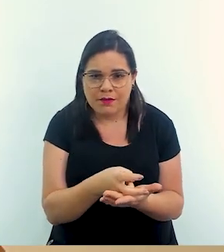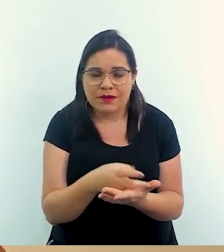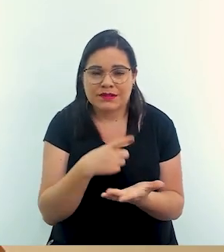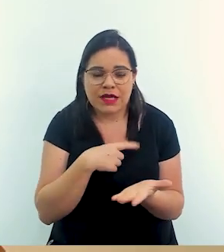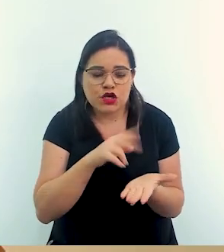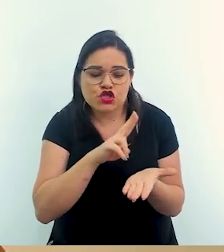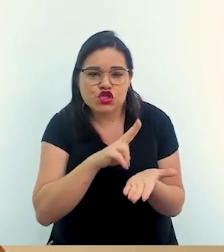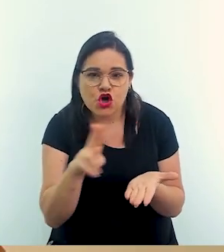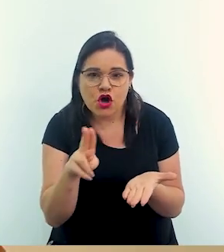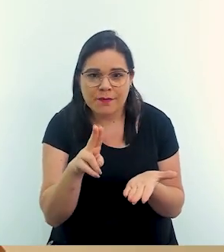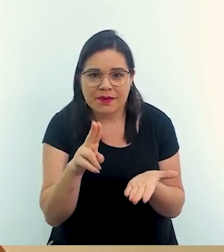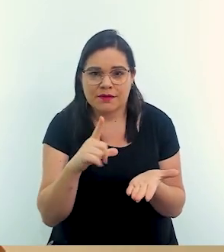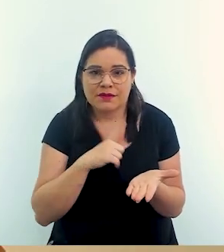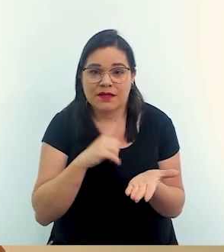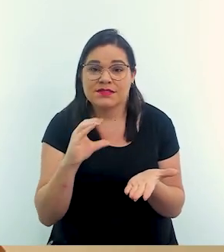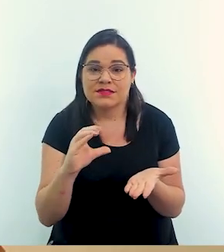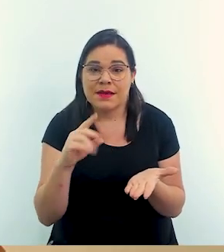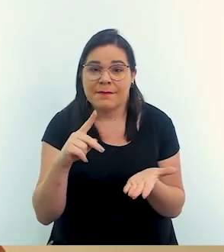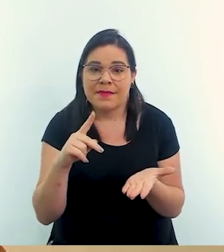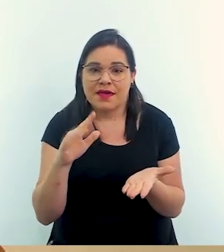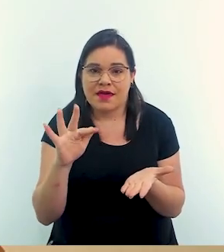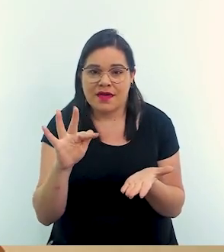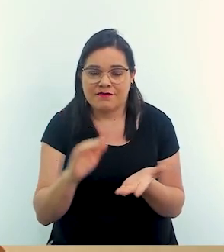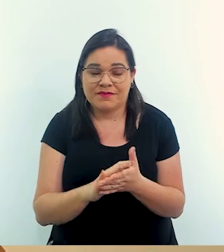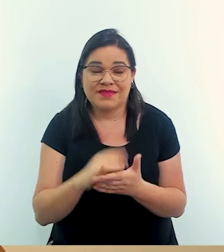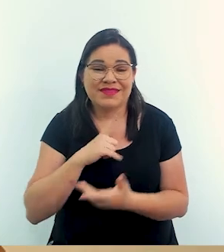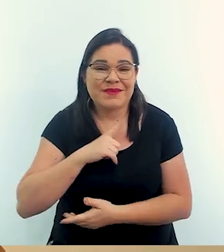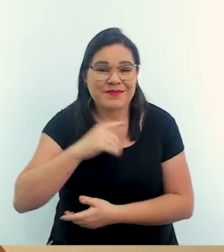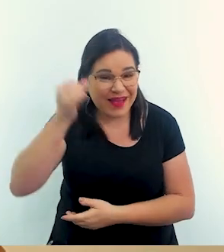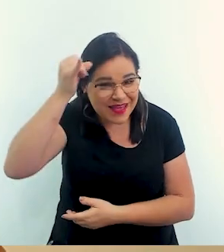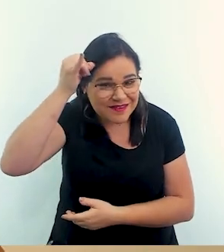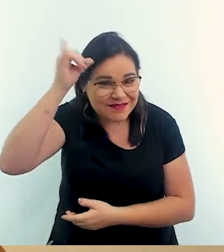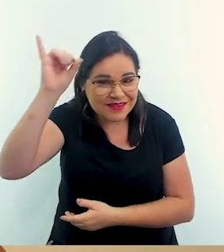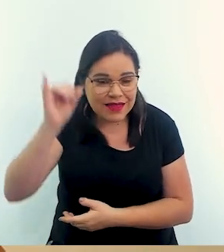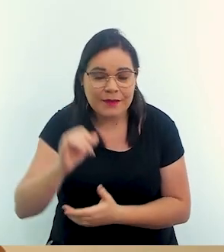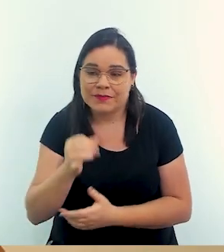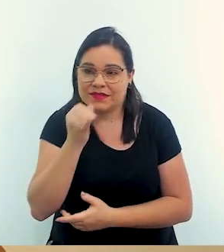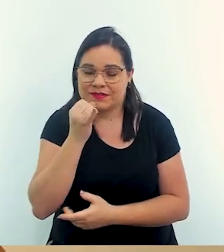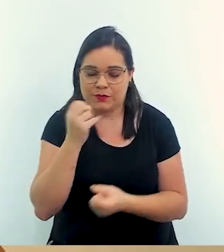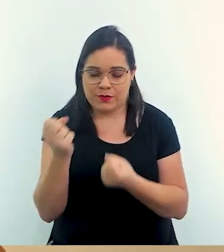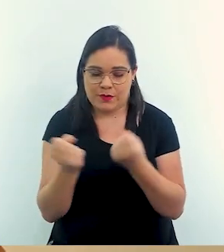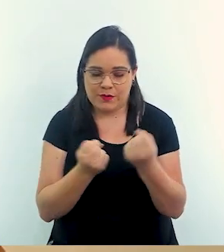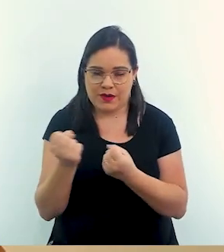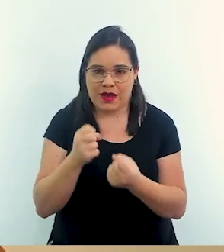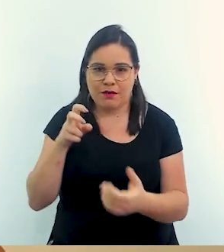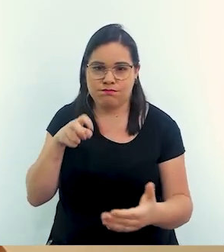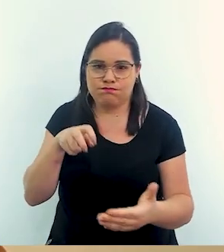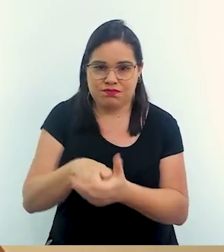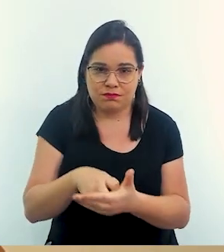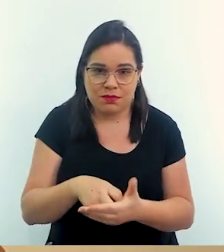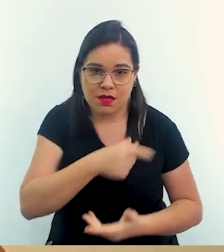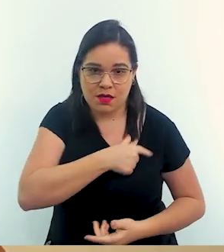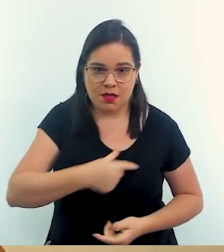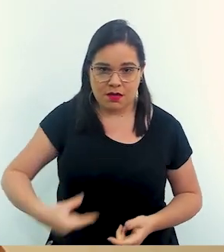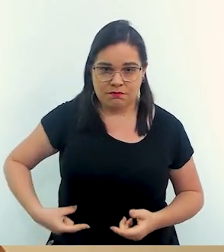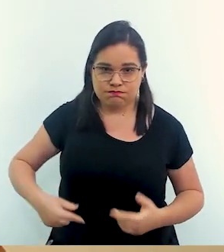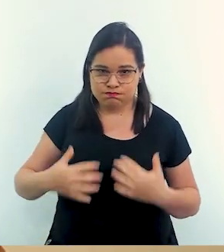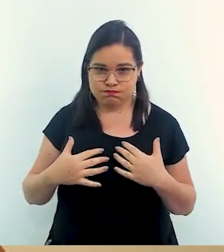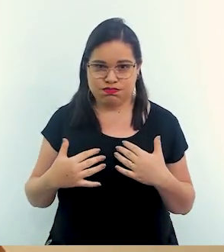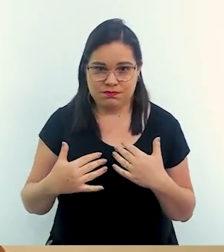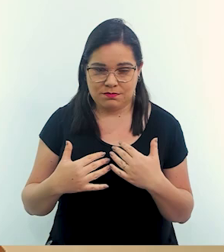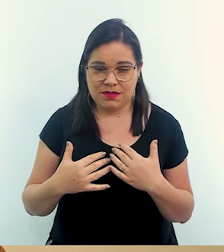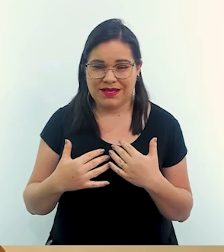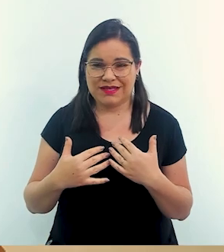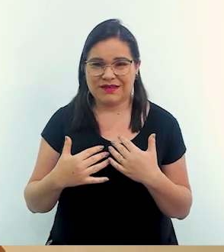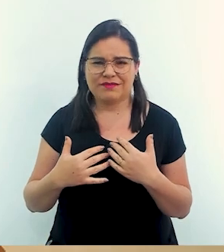a gente tem um nome e um CPF que foi embora. Quando você tem uma prevenção, quando um carro bate e o cinto de segurança e o airbag